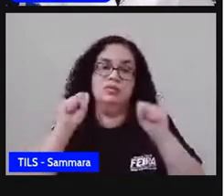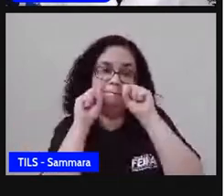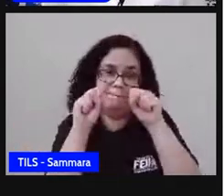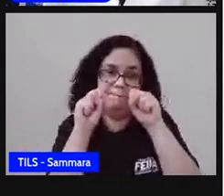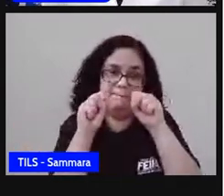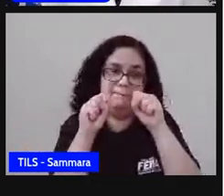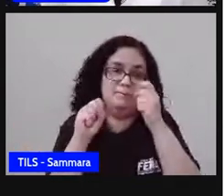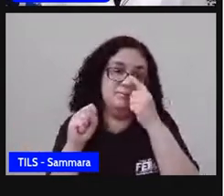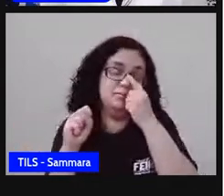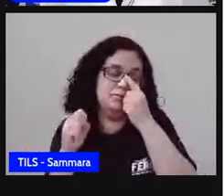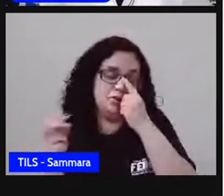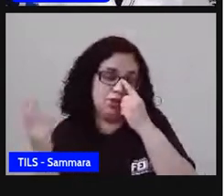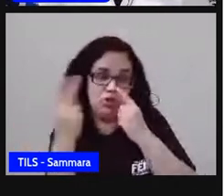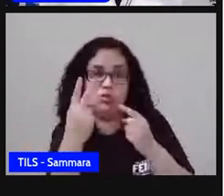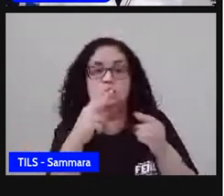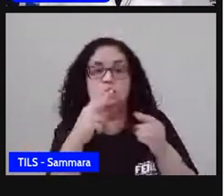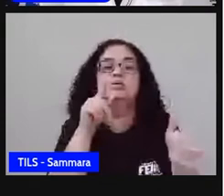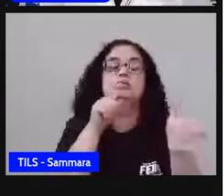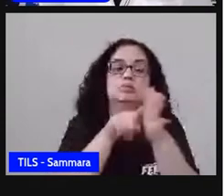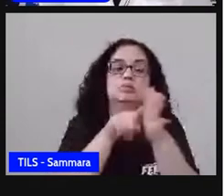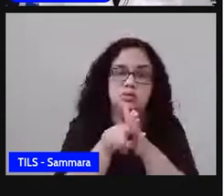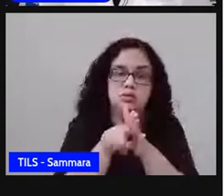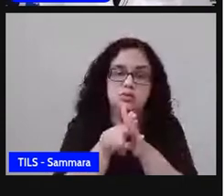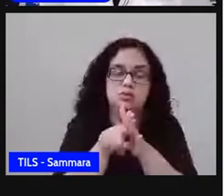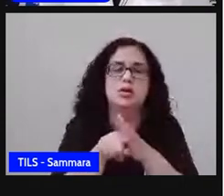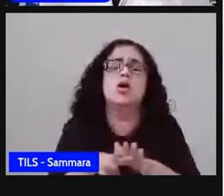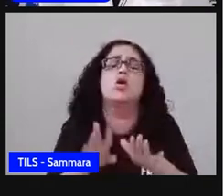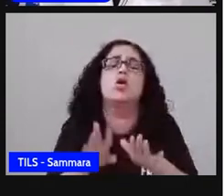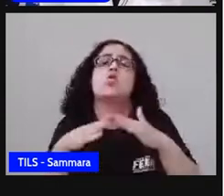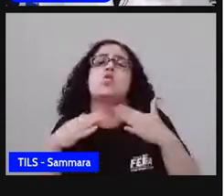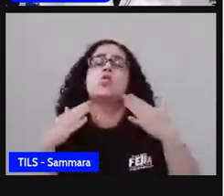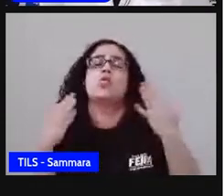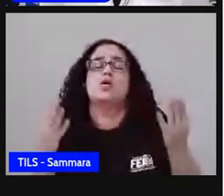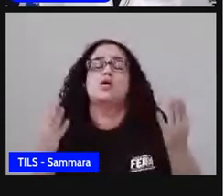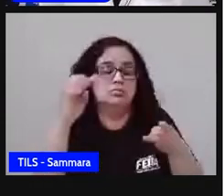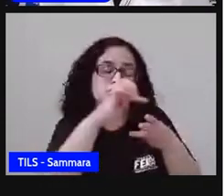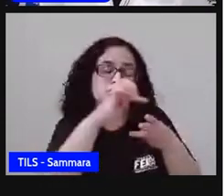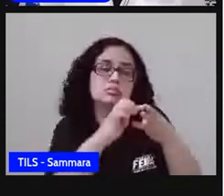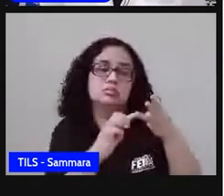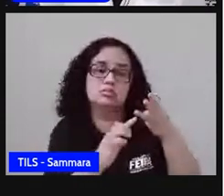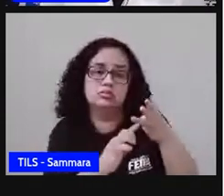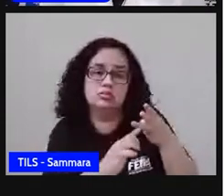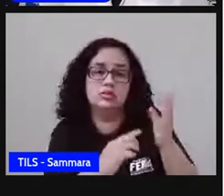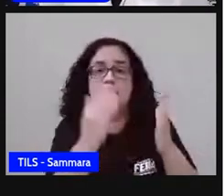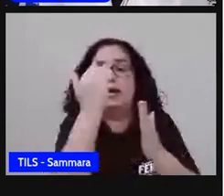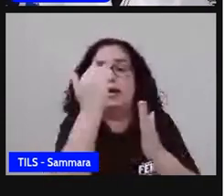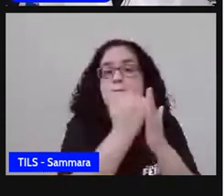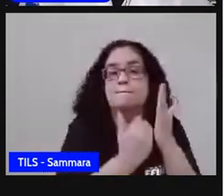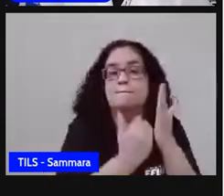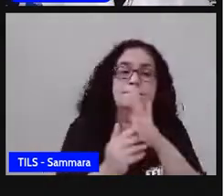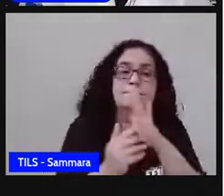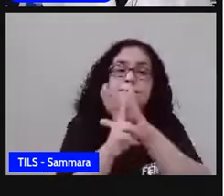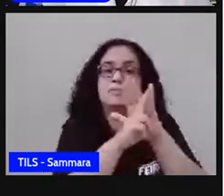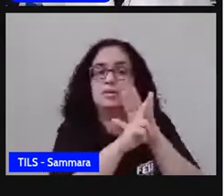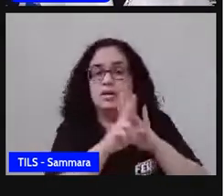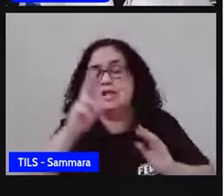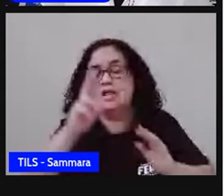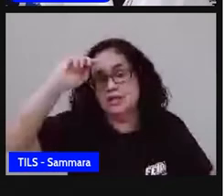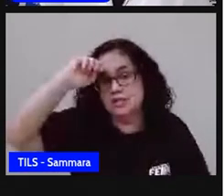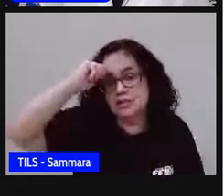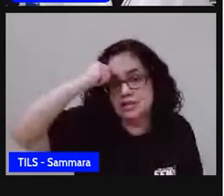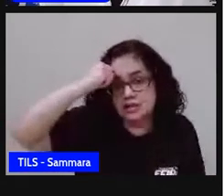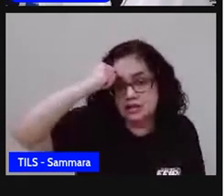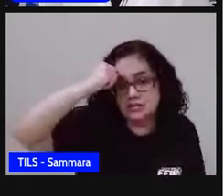coloquei ali duas perguntas. Quais são os três cargos que menos têm representatividade negra?